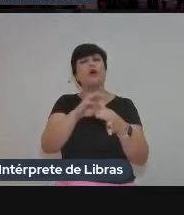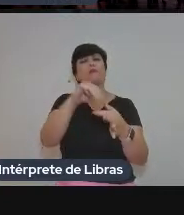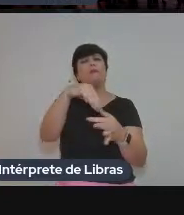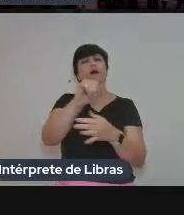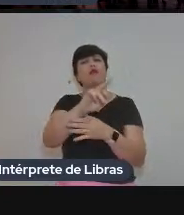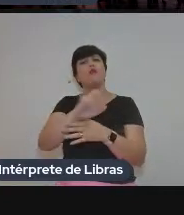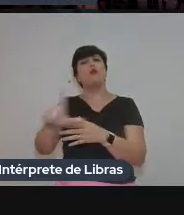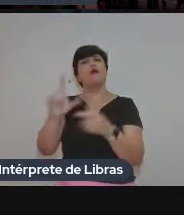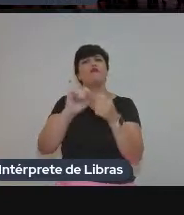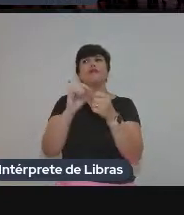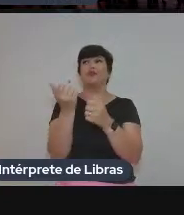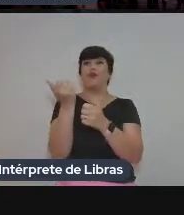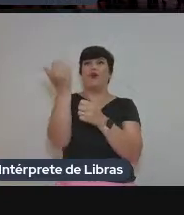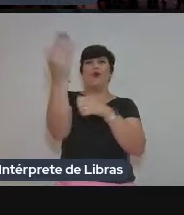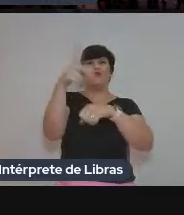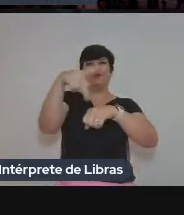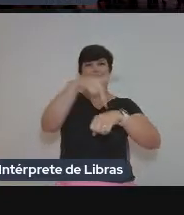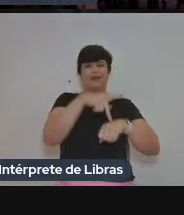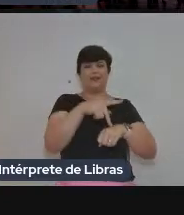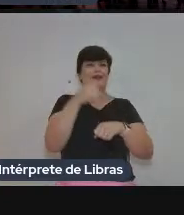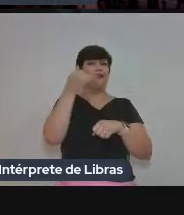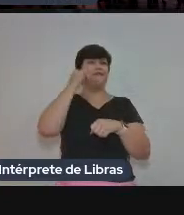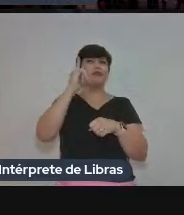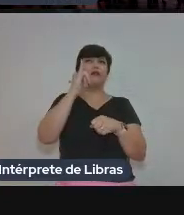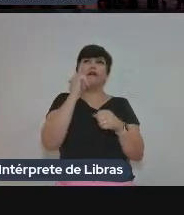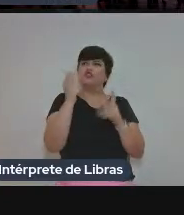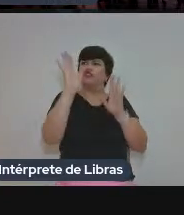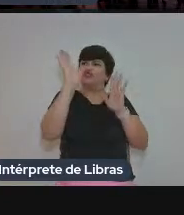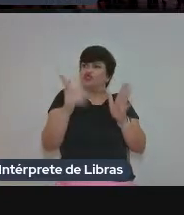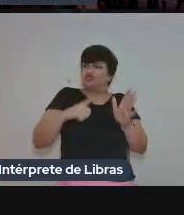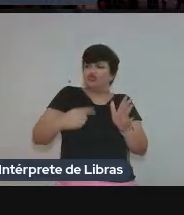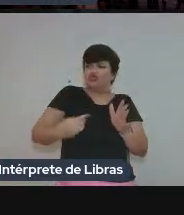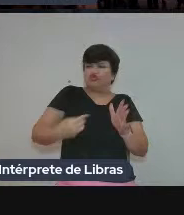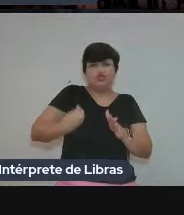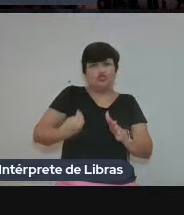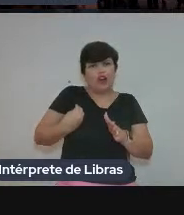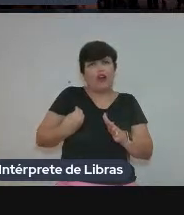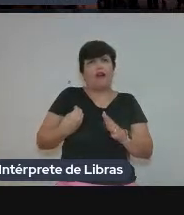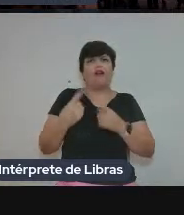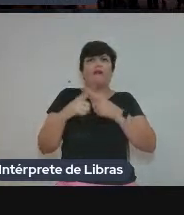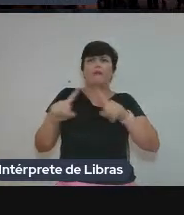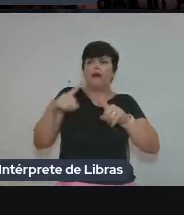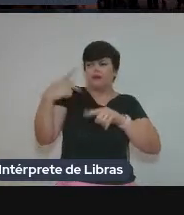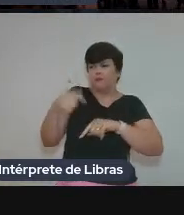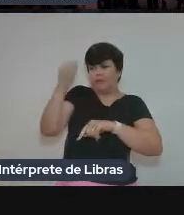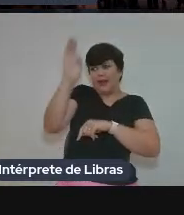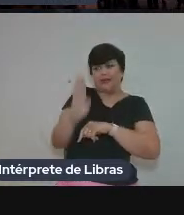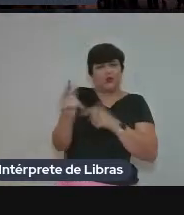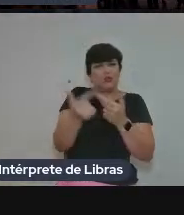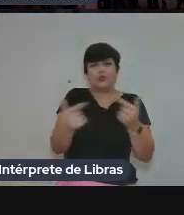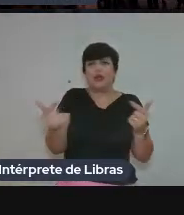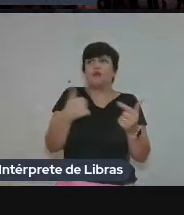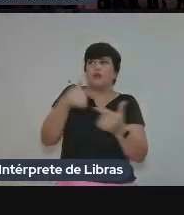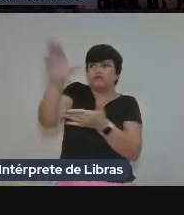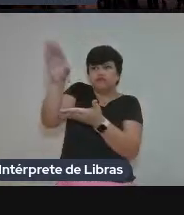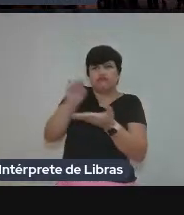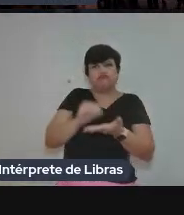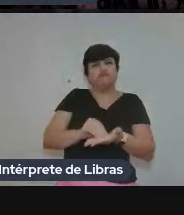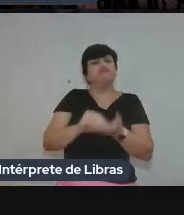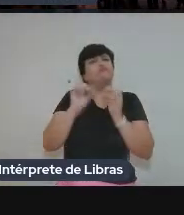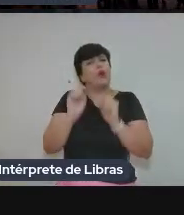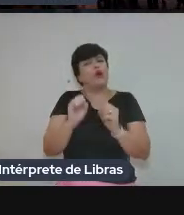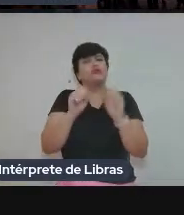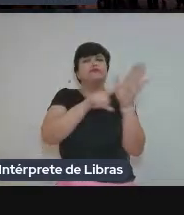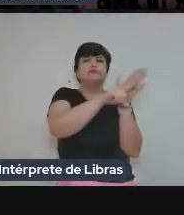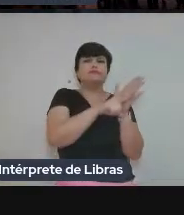foram produzidos em outros países, justamente para evitar a duplicação, né? Se tem países que estão em países diferentes do Brasil, a gente pode pesquisar um